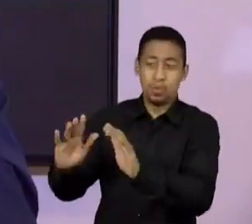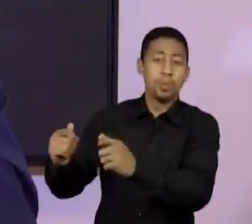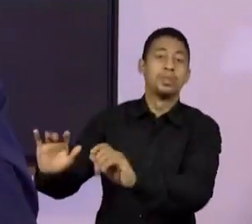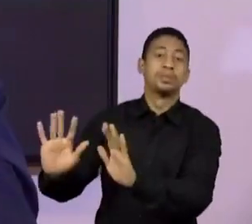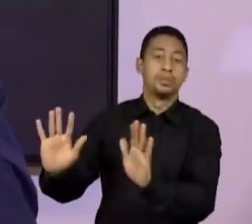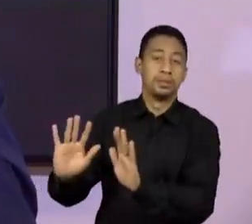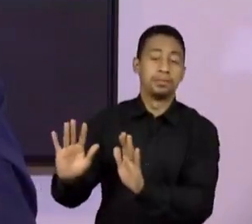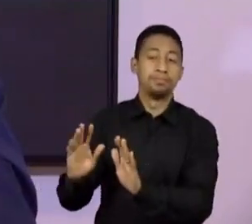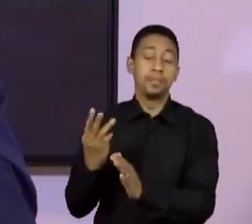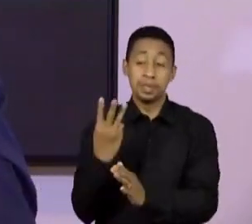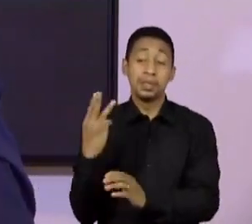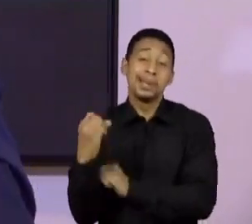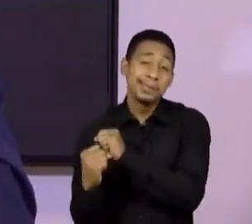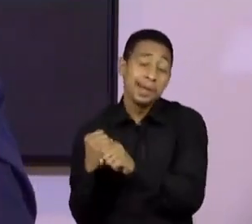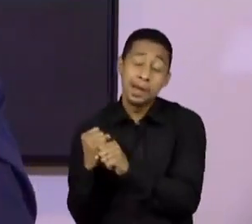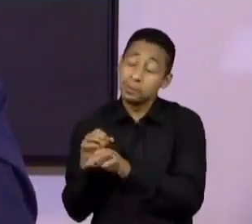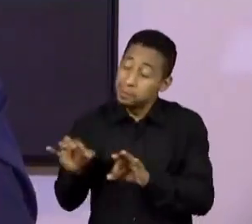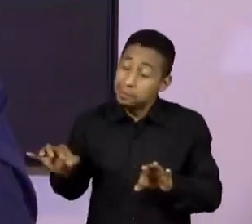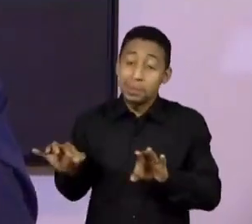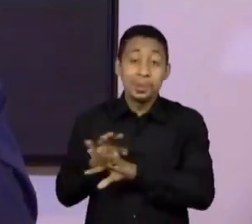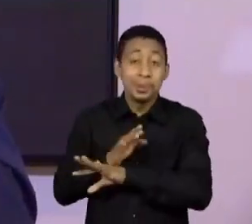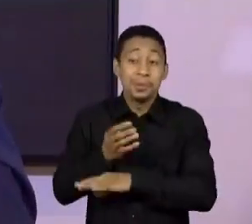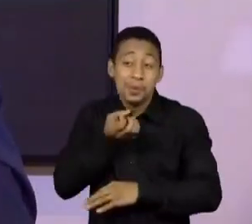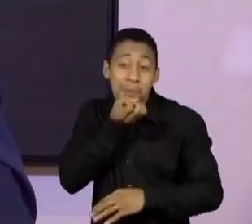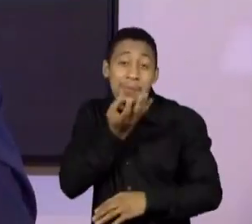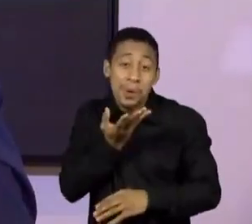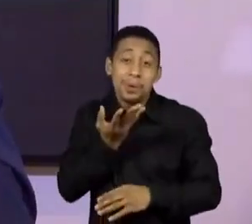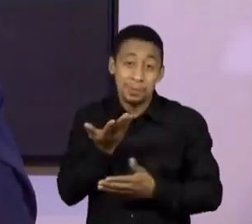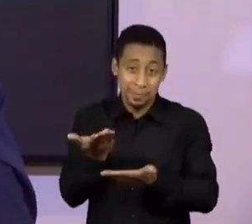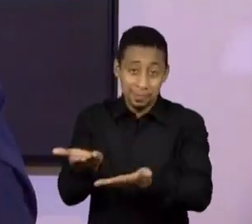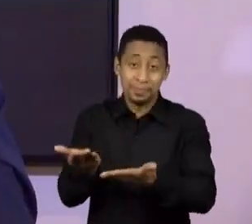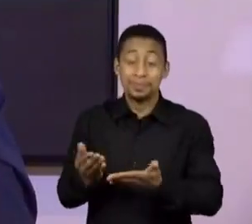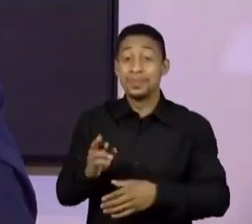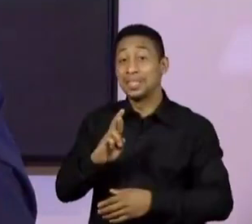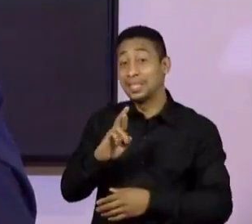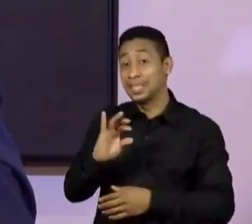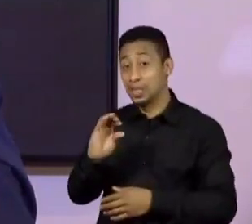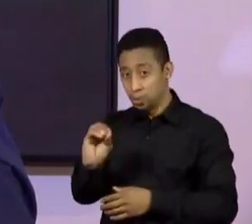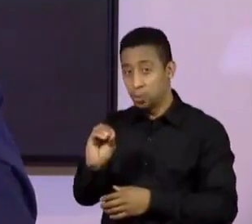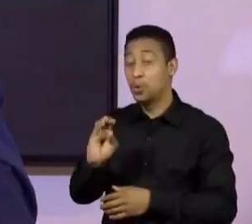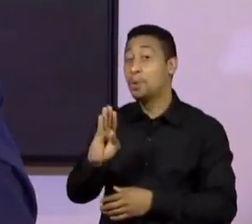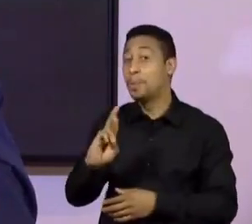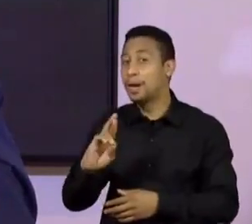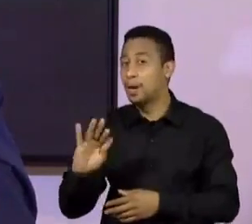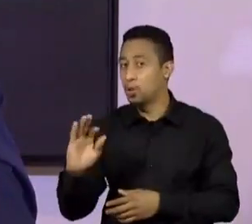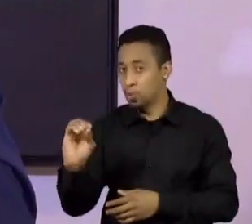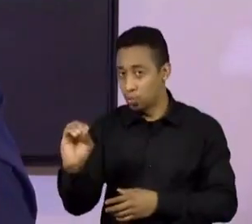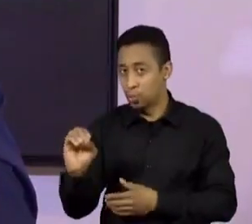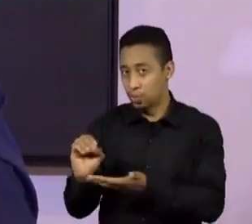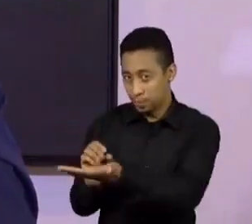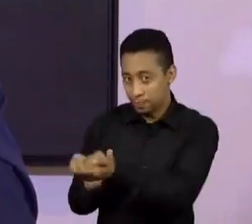Mas foi muito bom. Na época, tinha o FIES, aquele